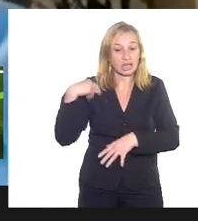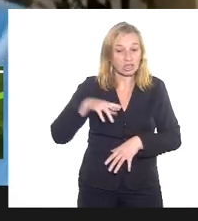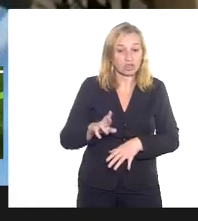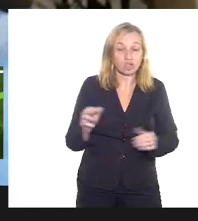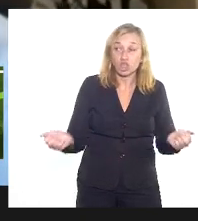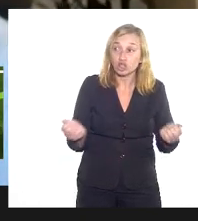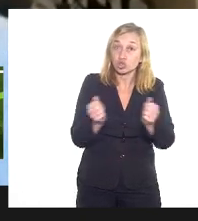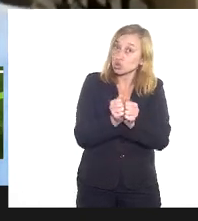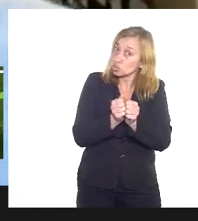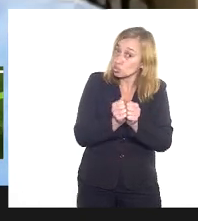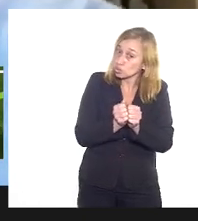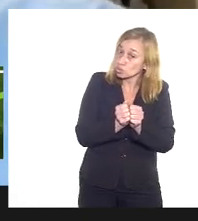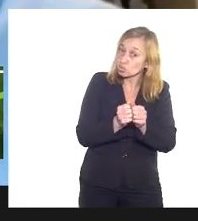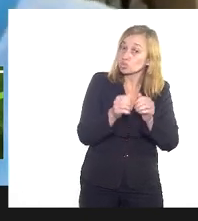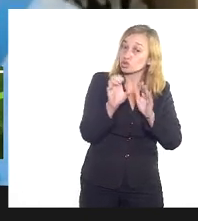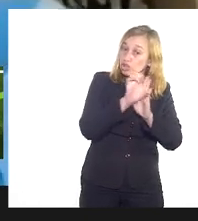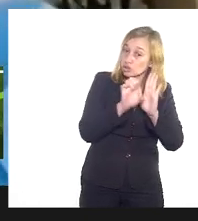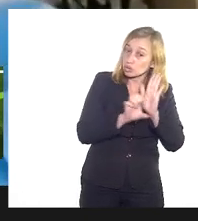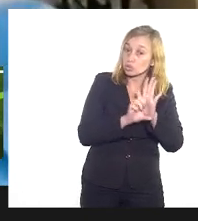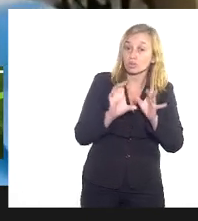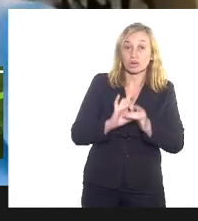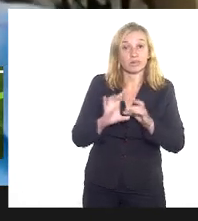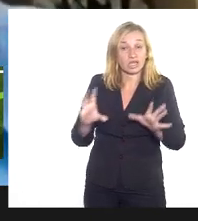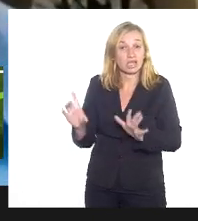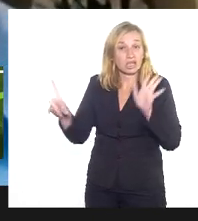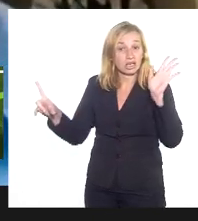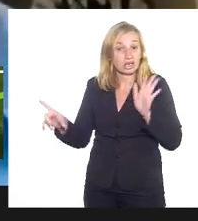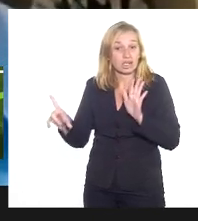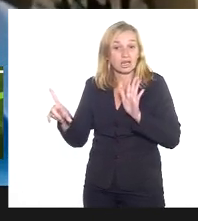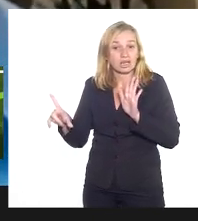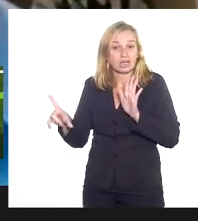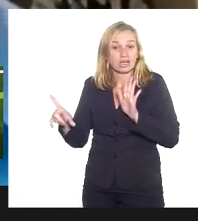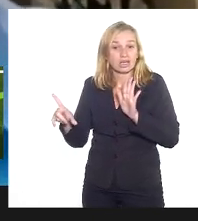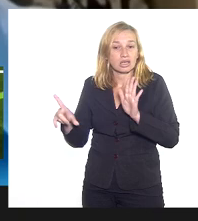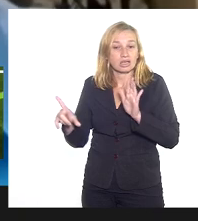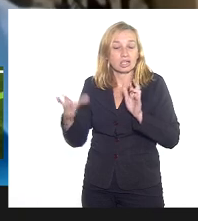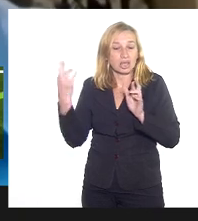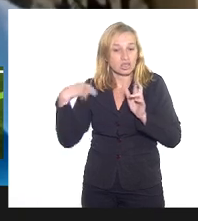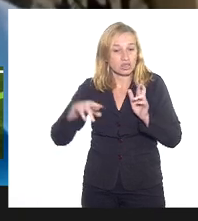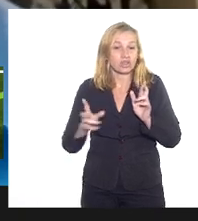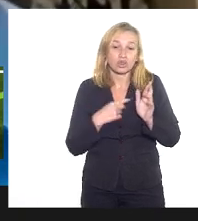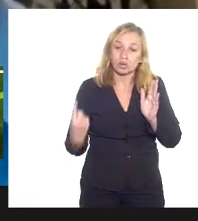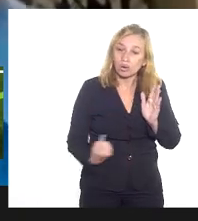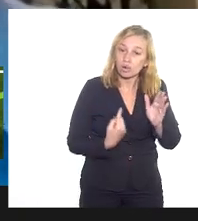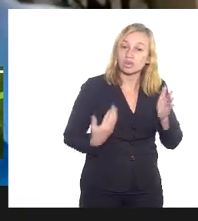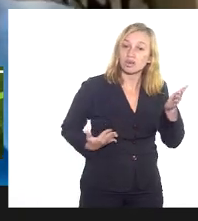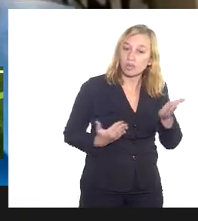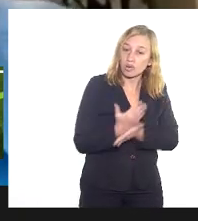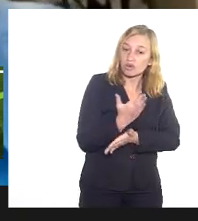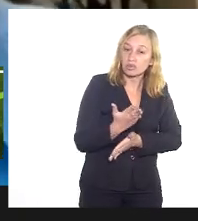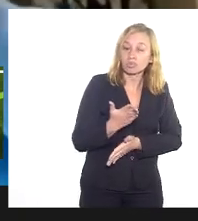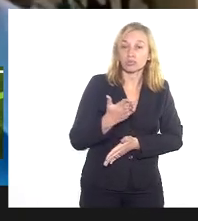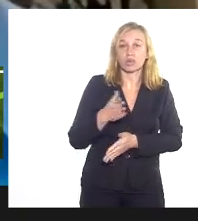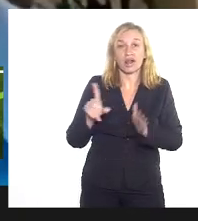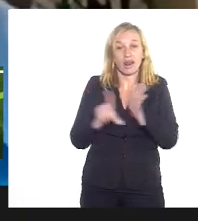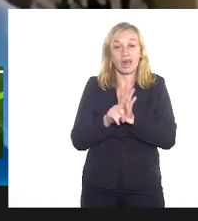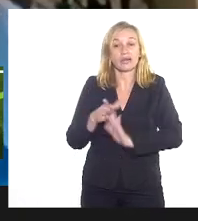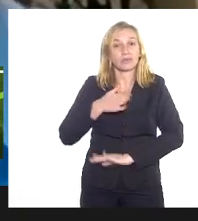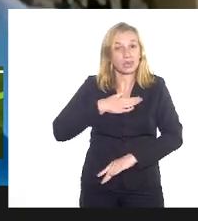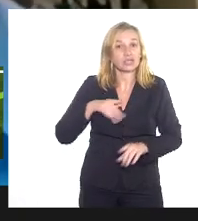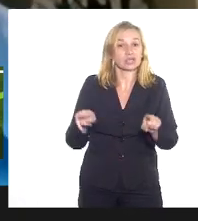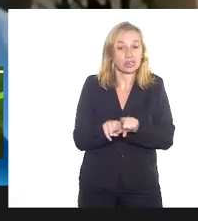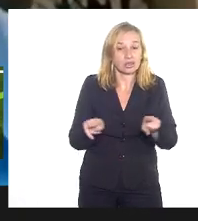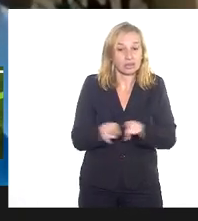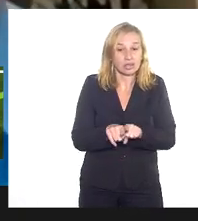com o Estatuto da Liberdade Religiosa, nós aprovamos uma lei de minha autoria também que criou o